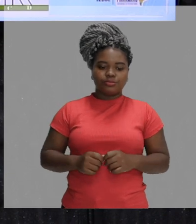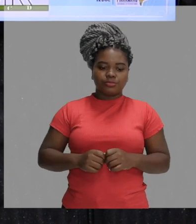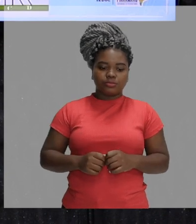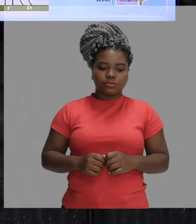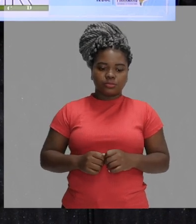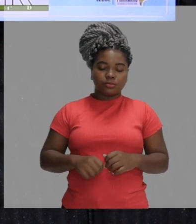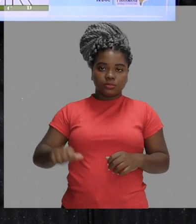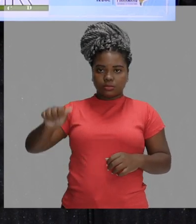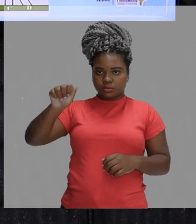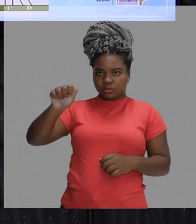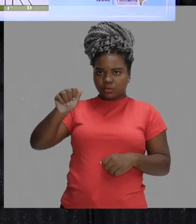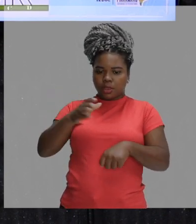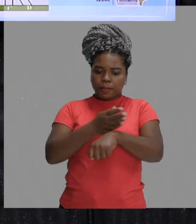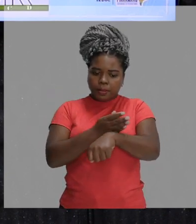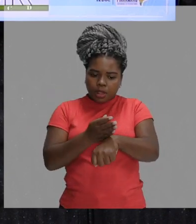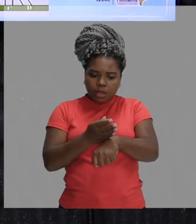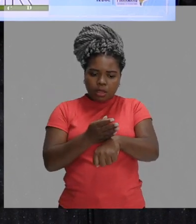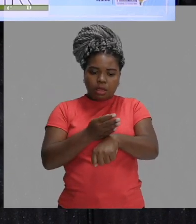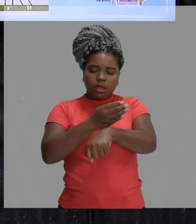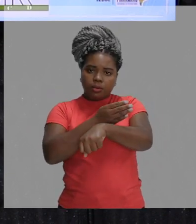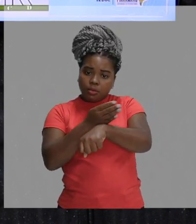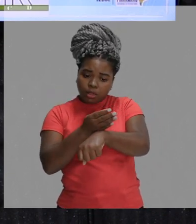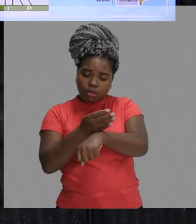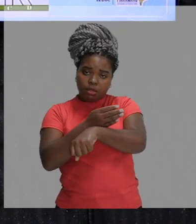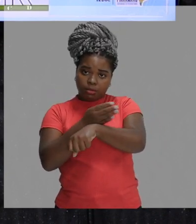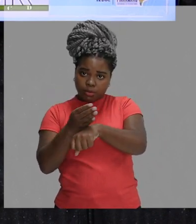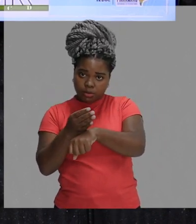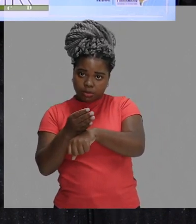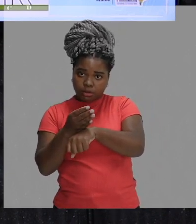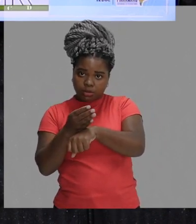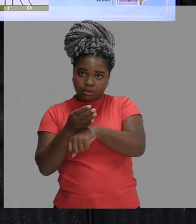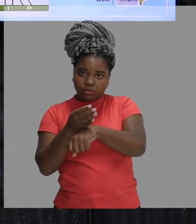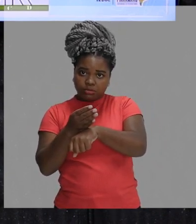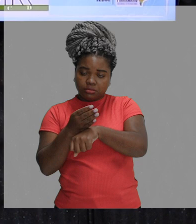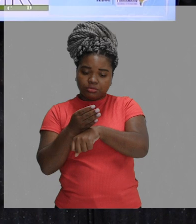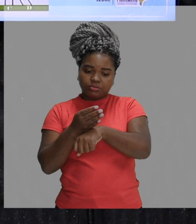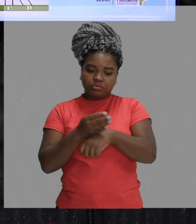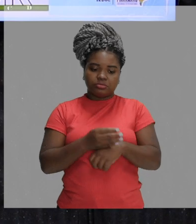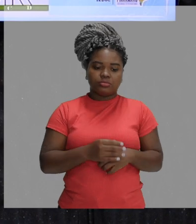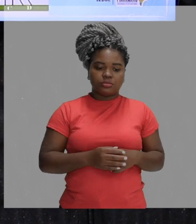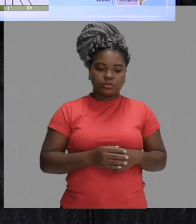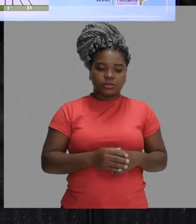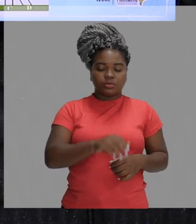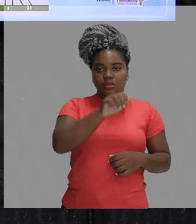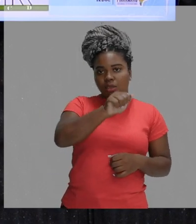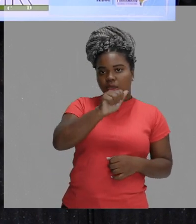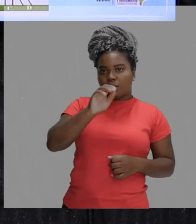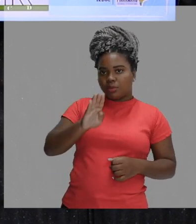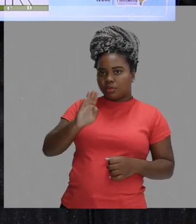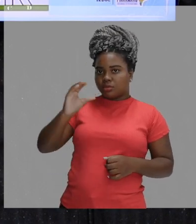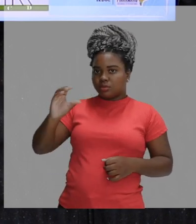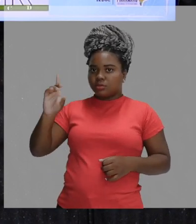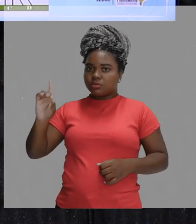Esse é o branco. Branco, branco e branco. Seguindo a ordem A, B, C e D.